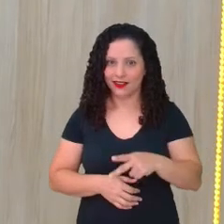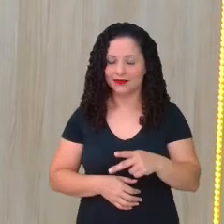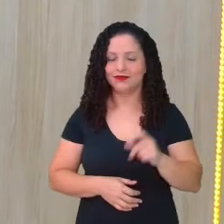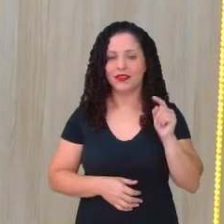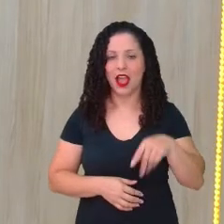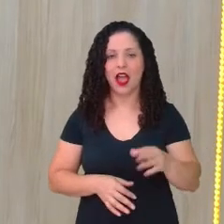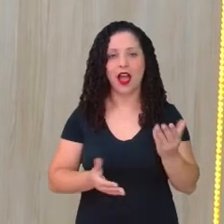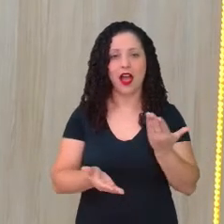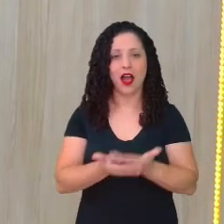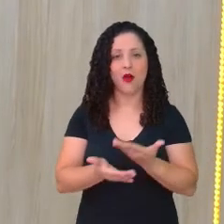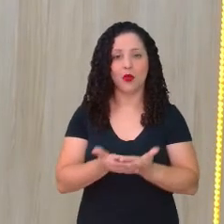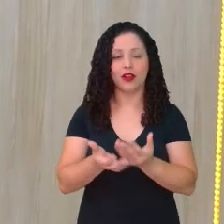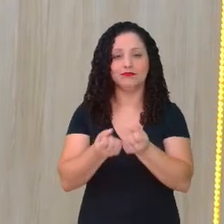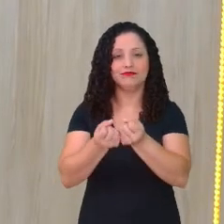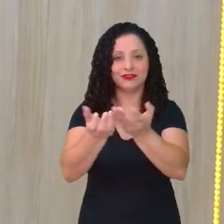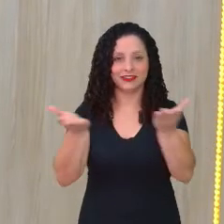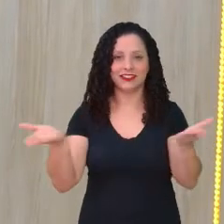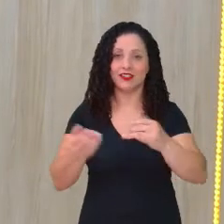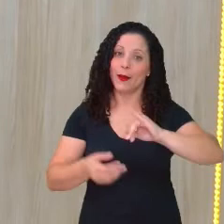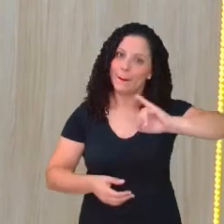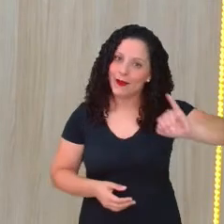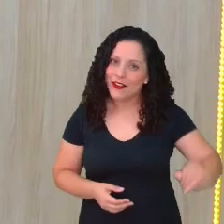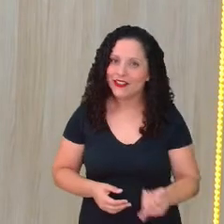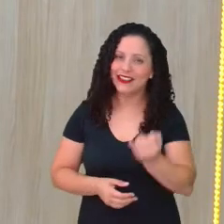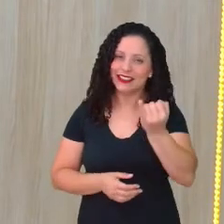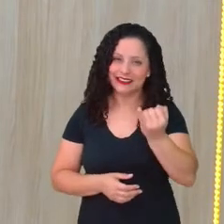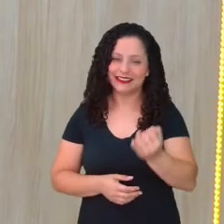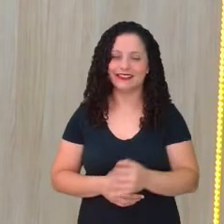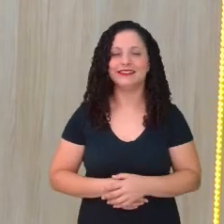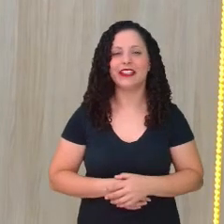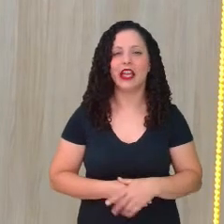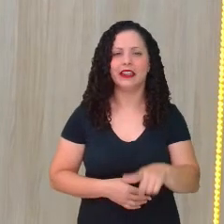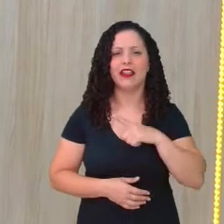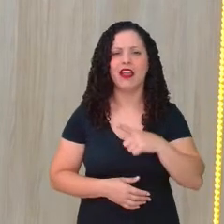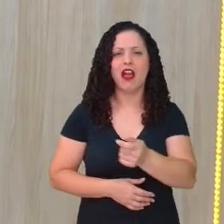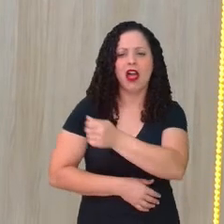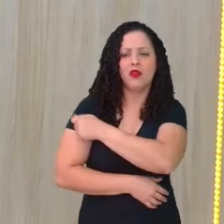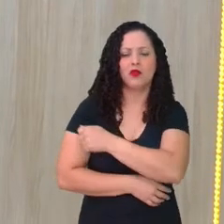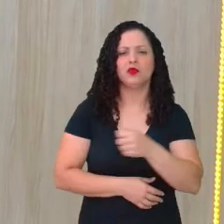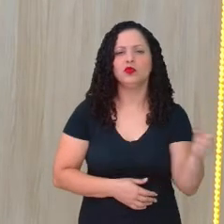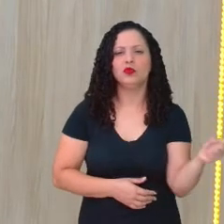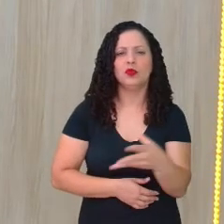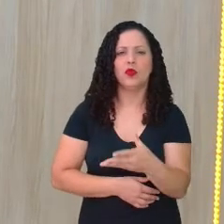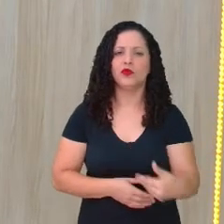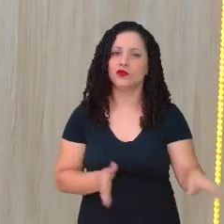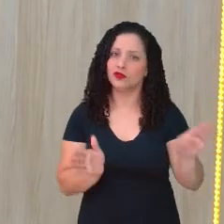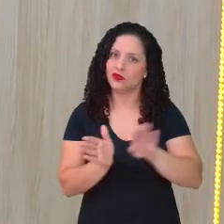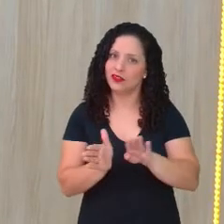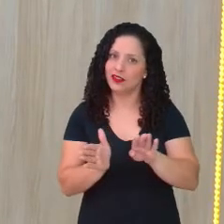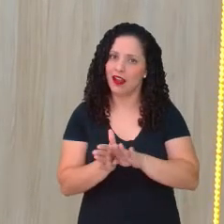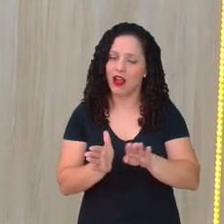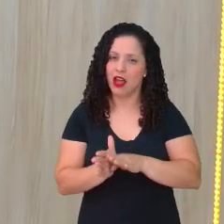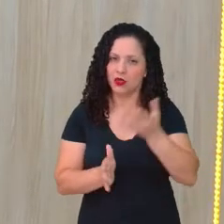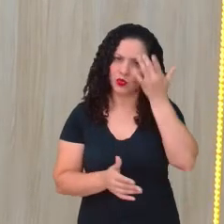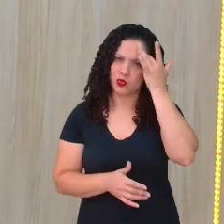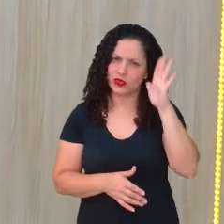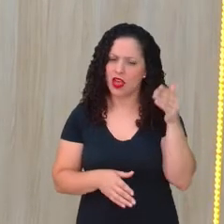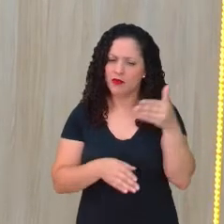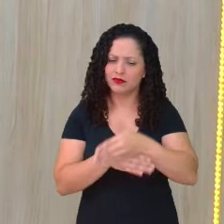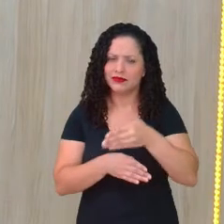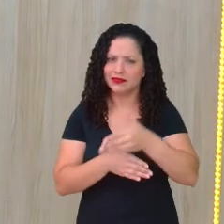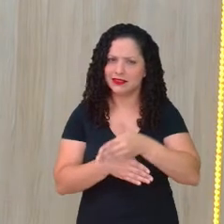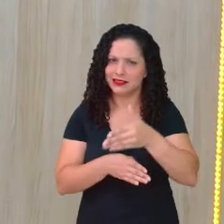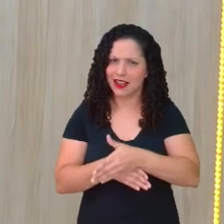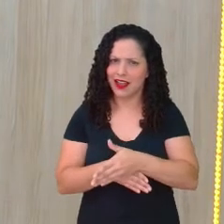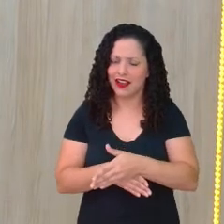preparada para vocês. Então, aproveitem. Se tem alguém novo chegando na nossa rede e ainda não sabe se logar, não